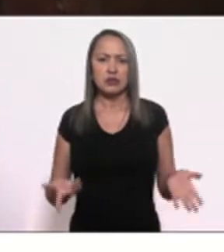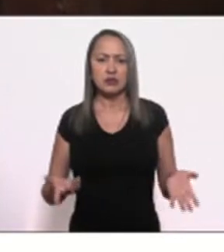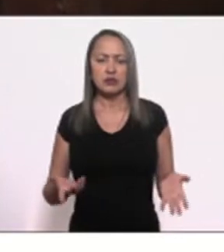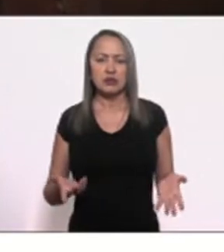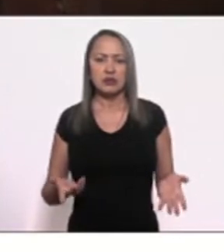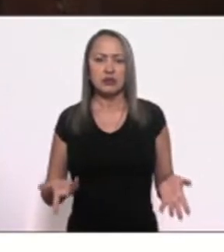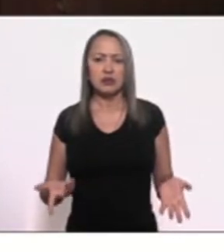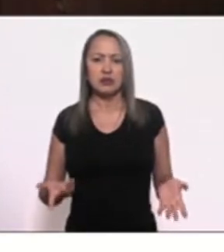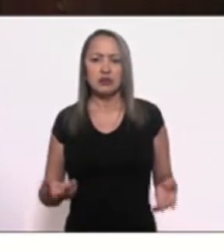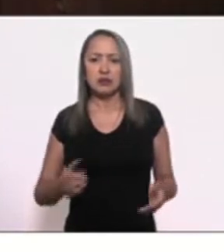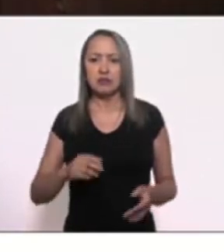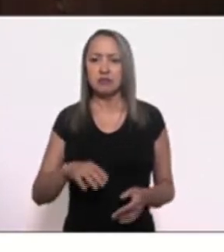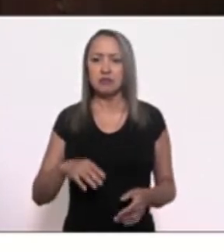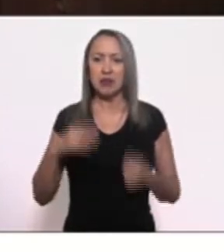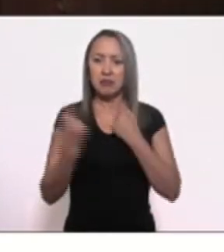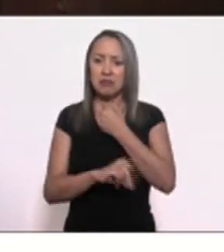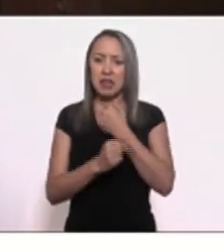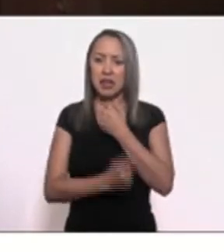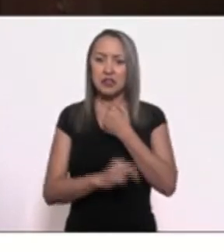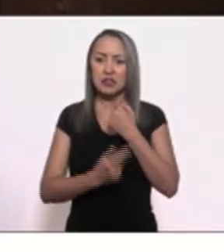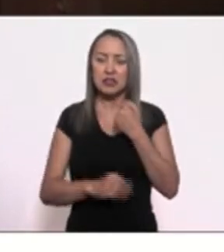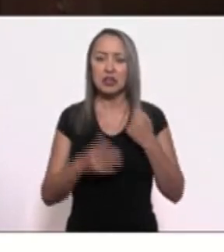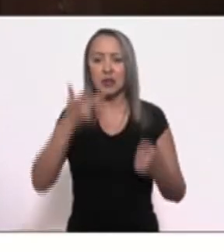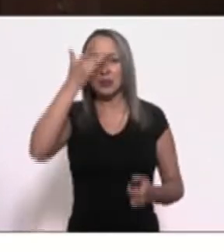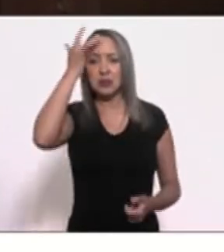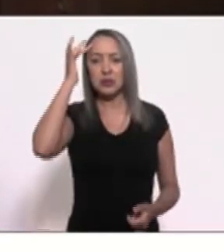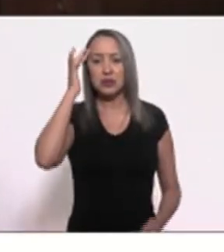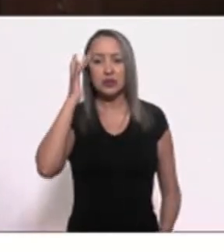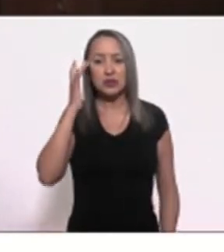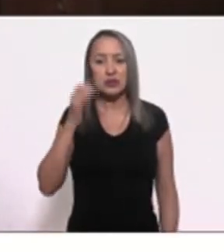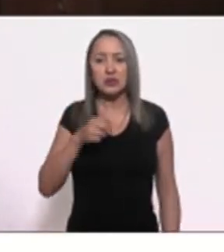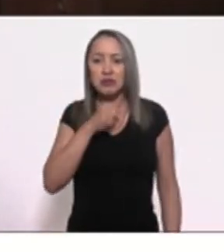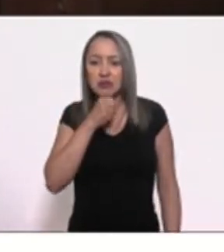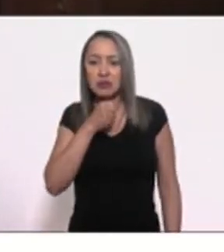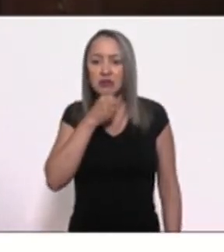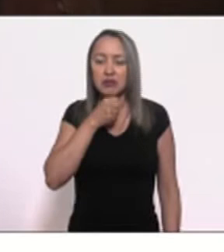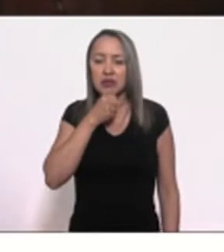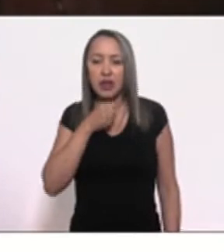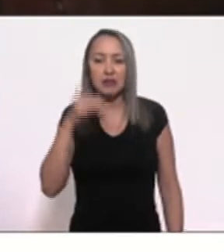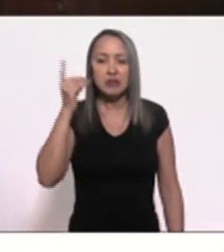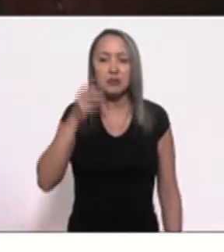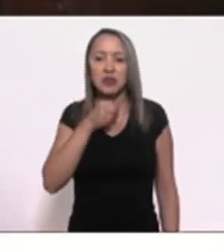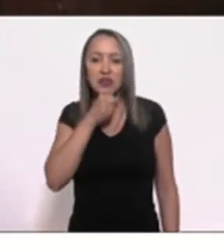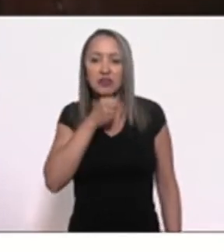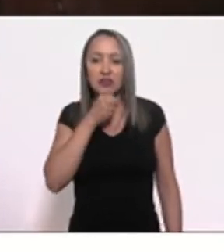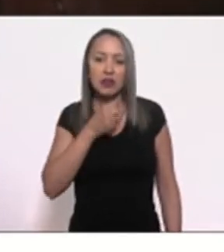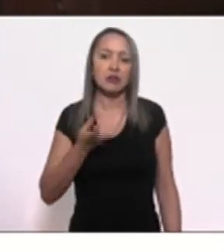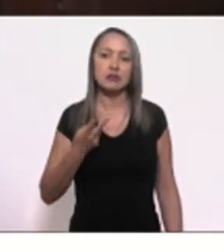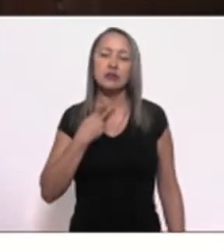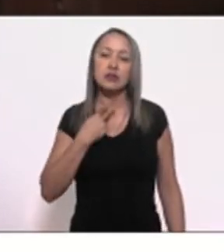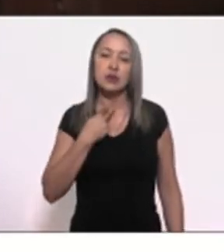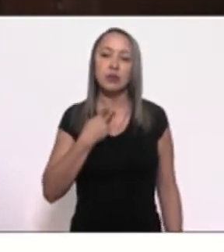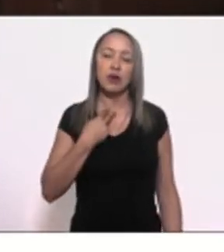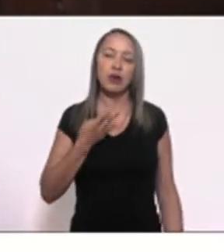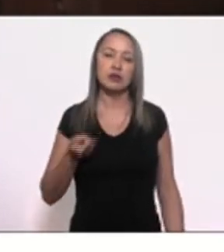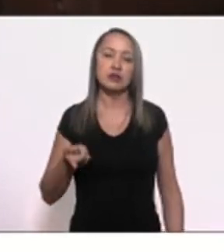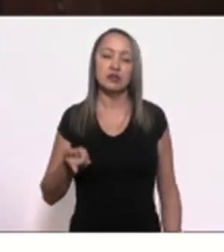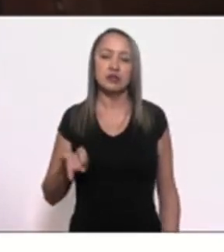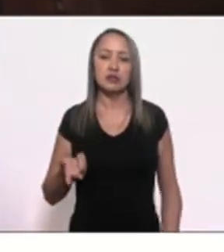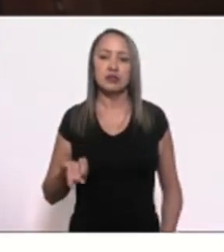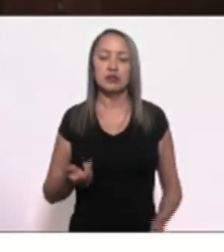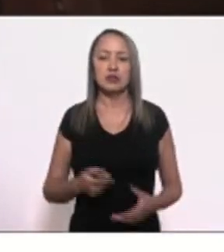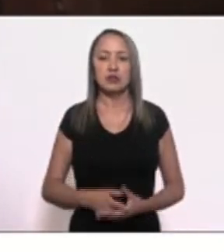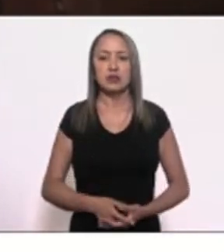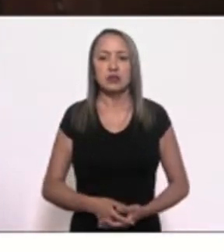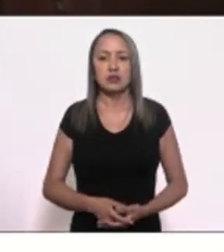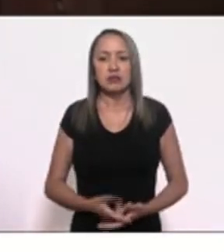retribui, é pior ainda. Então, eu estava... E como diz o meu amigo Rodrigo Amorim, em chuva